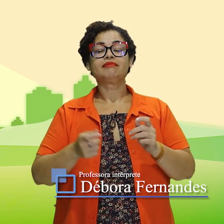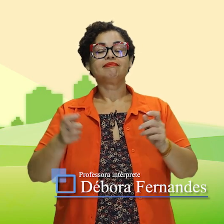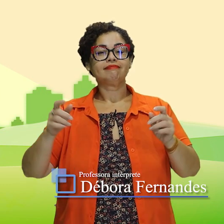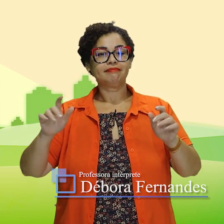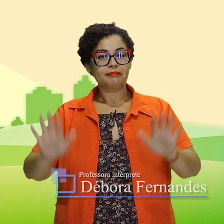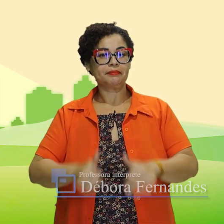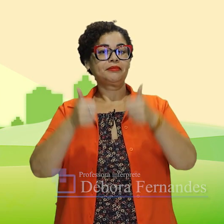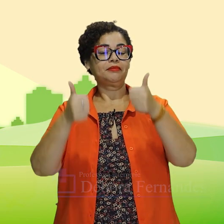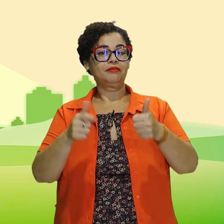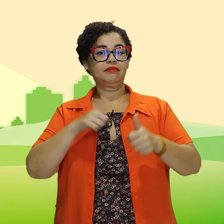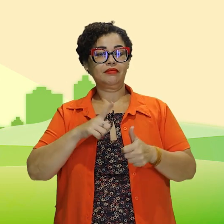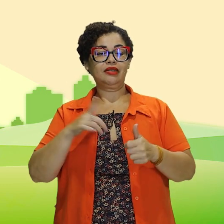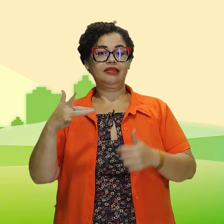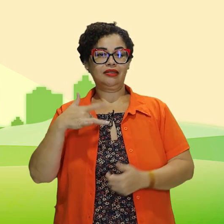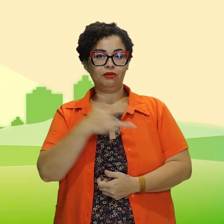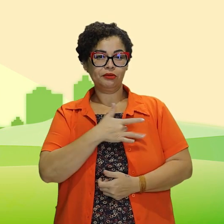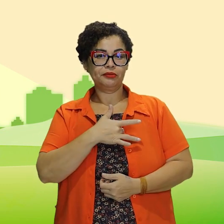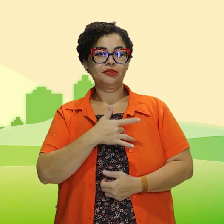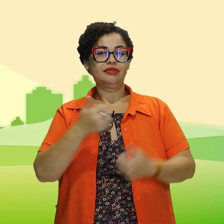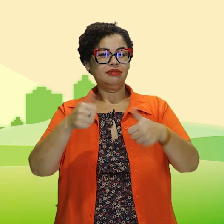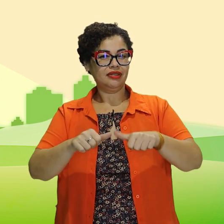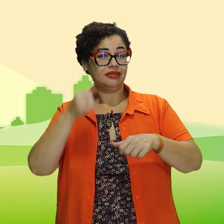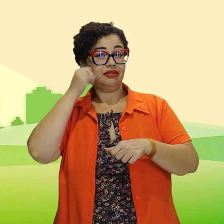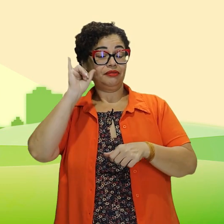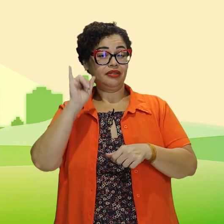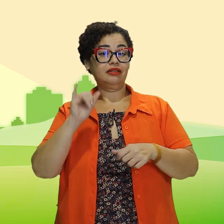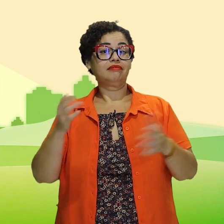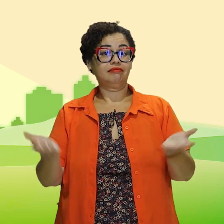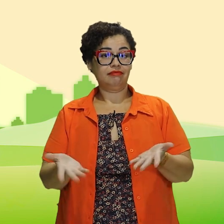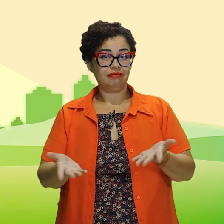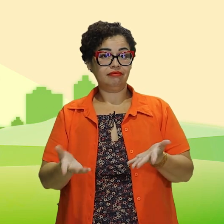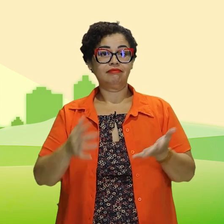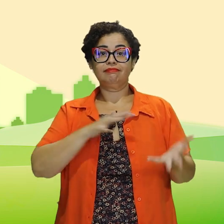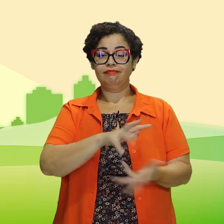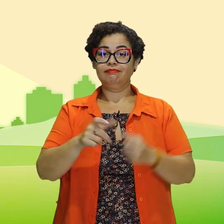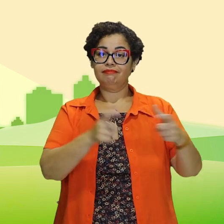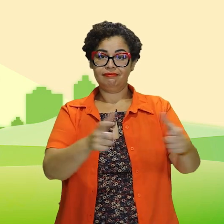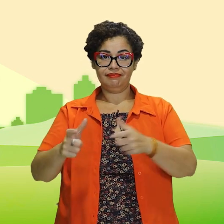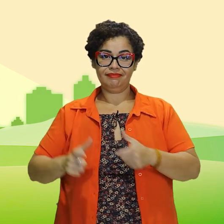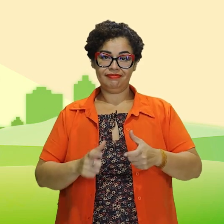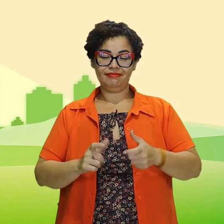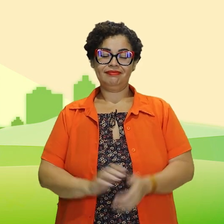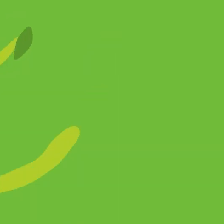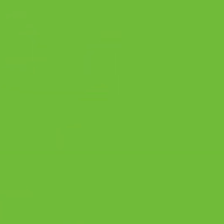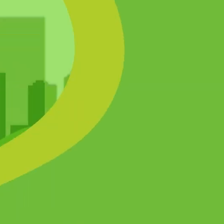eficaz de crises de saúde, tanto localmente quanto globalmente.